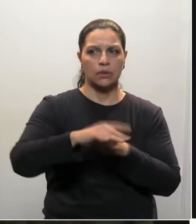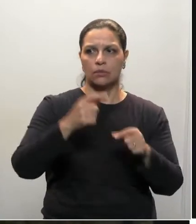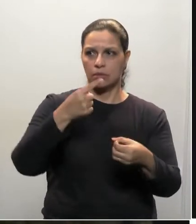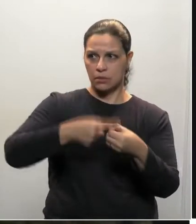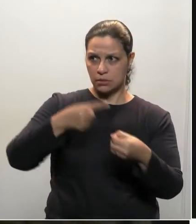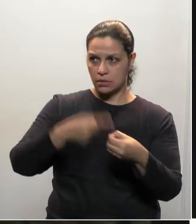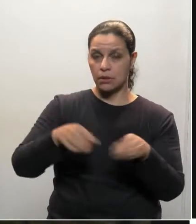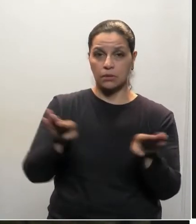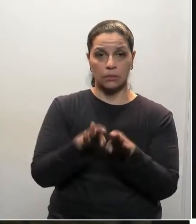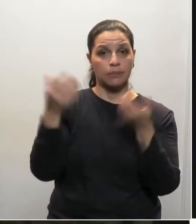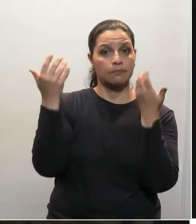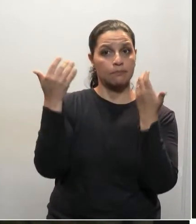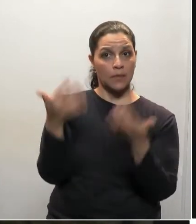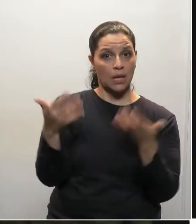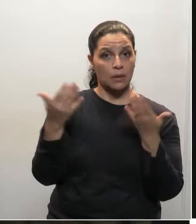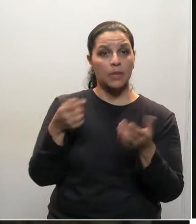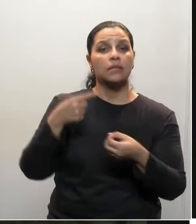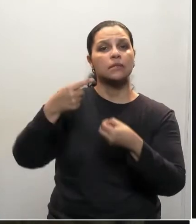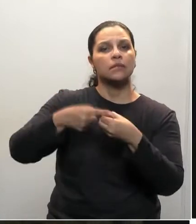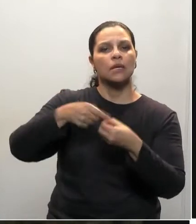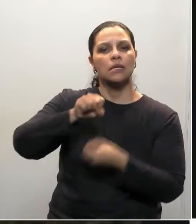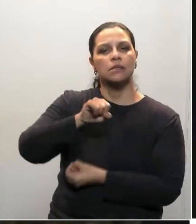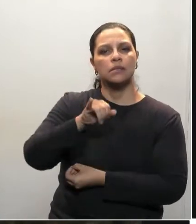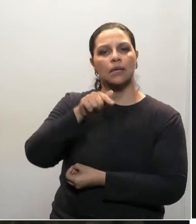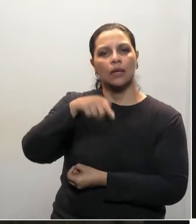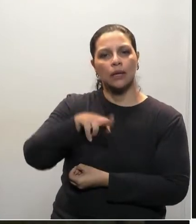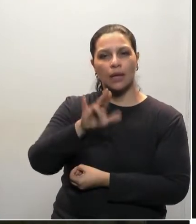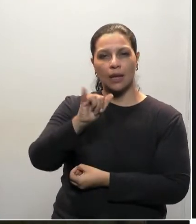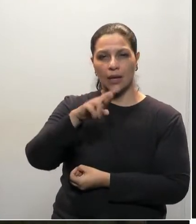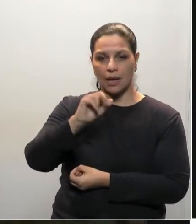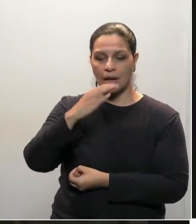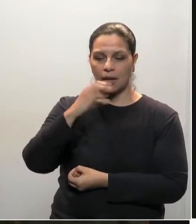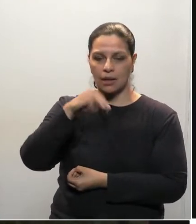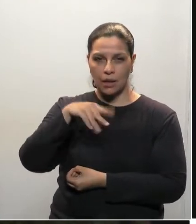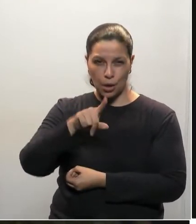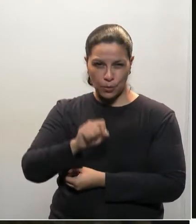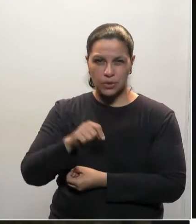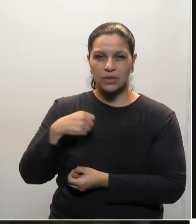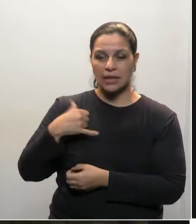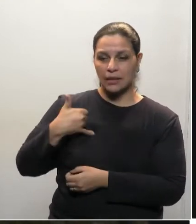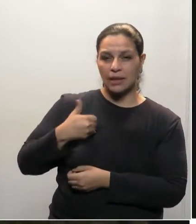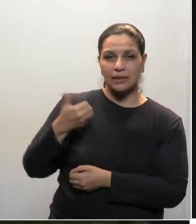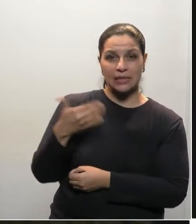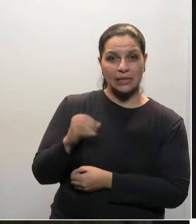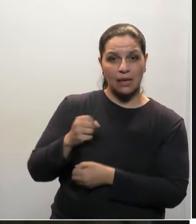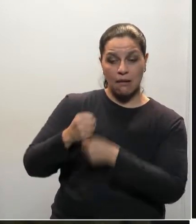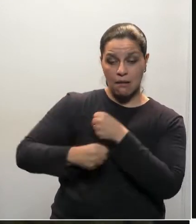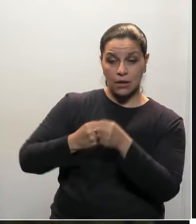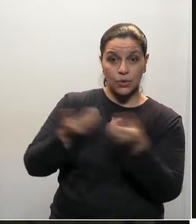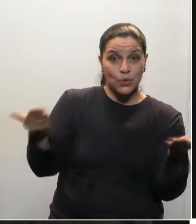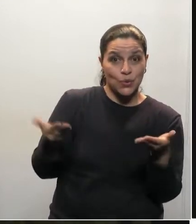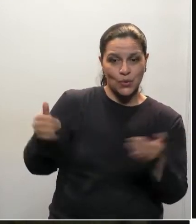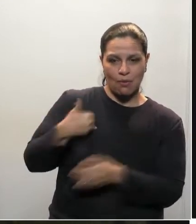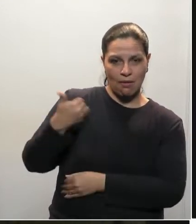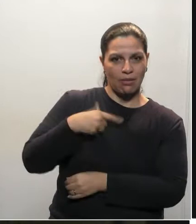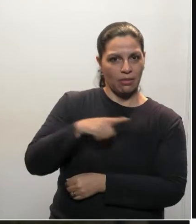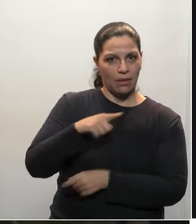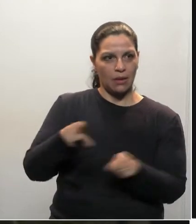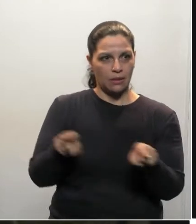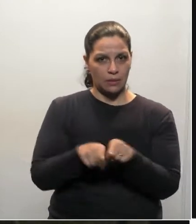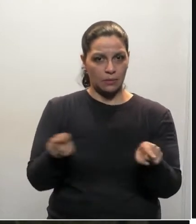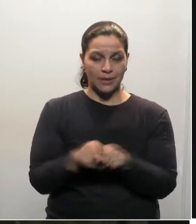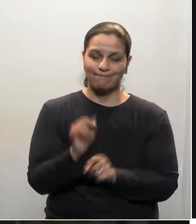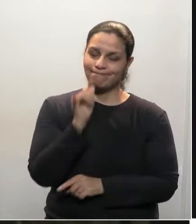Quero parabenizar também a Siqueira Campos pelos seus 100 anos de aniversário hoje. Quero